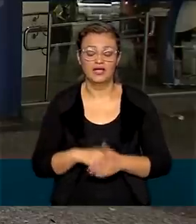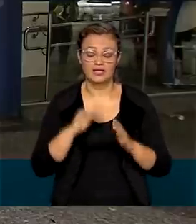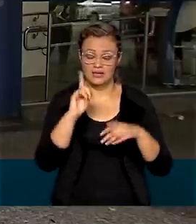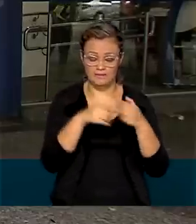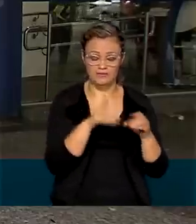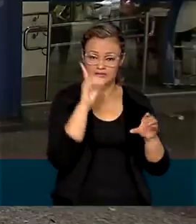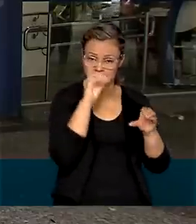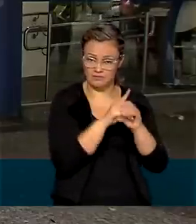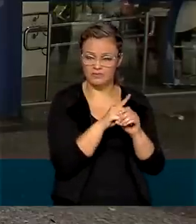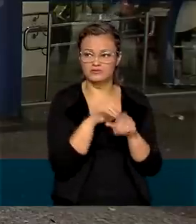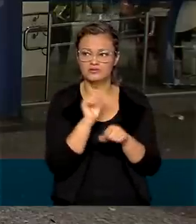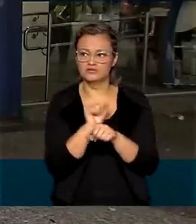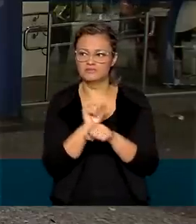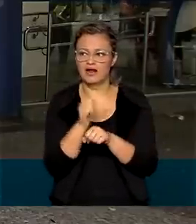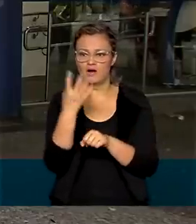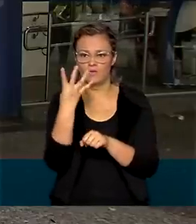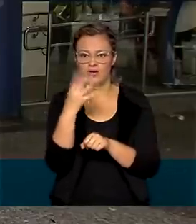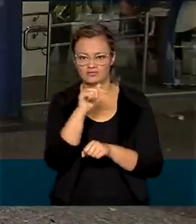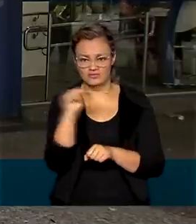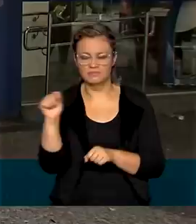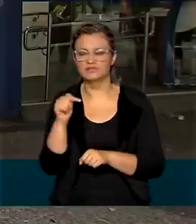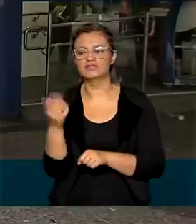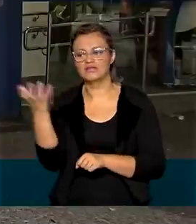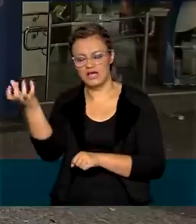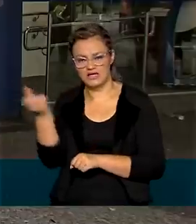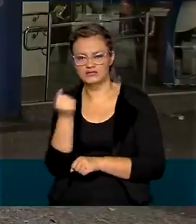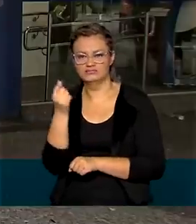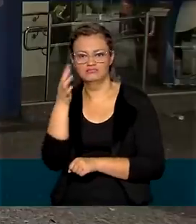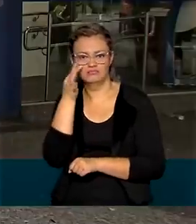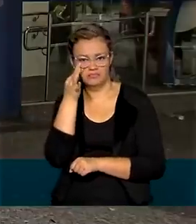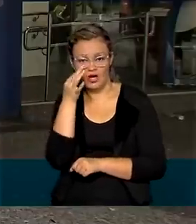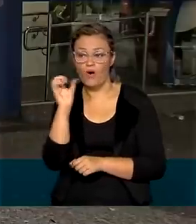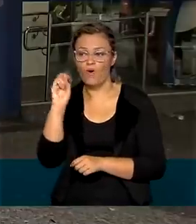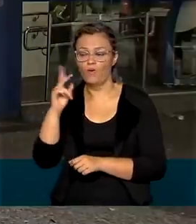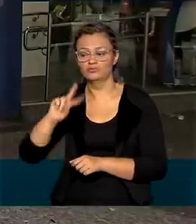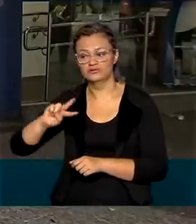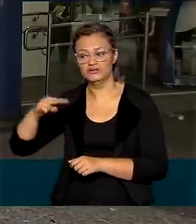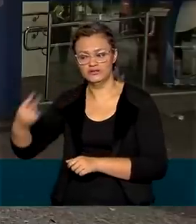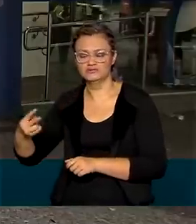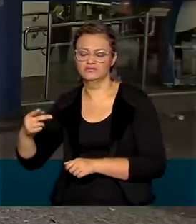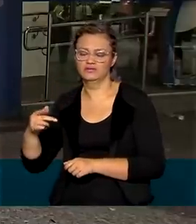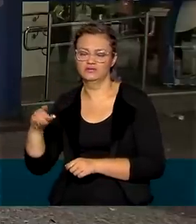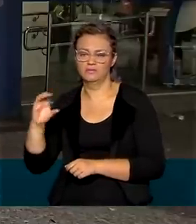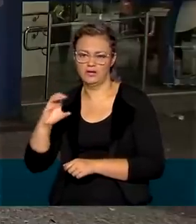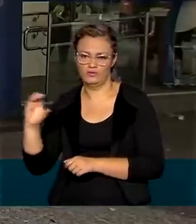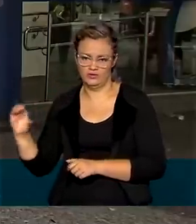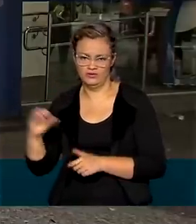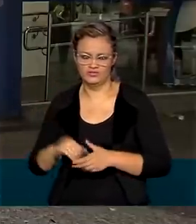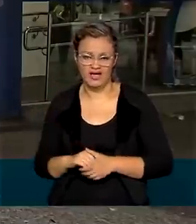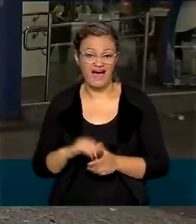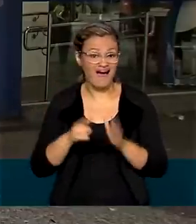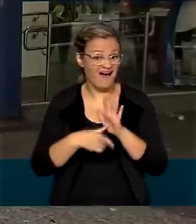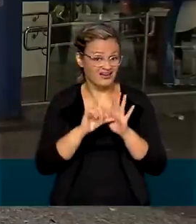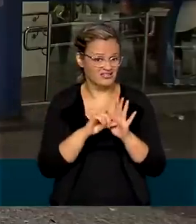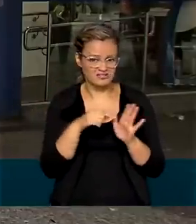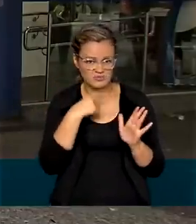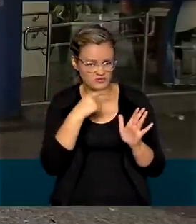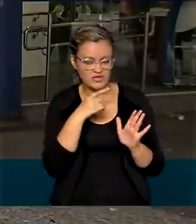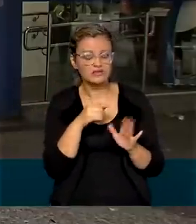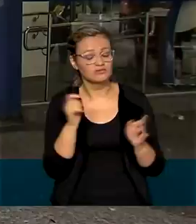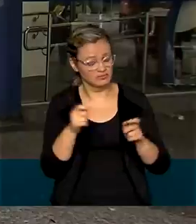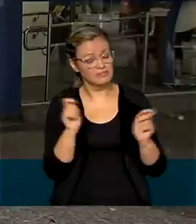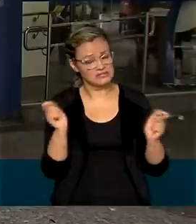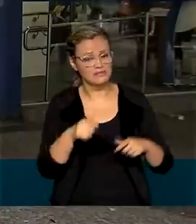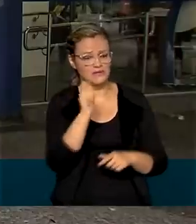do depósito, é que o dinheiro poderá ser sacado em espécie ou transferido para uma conta corrente. antes desse prazo, é possível pagar